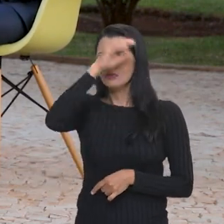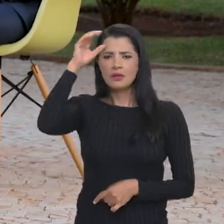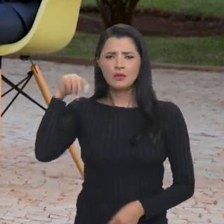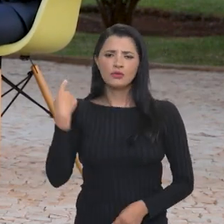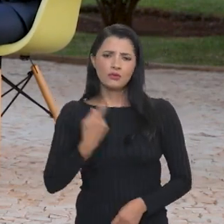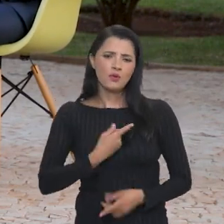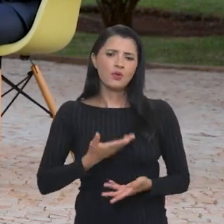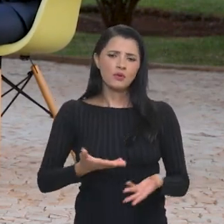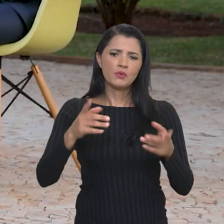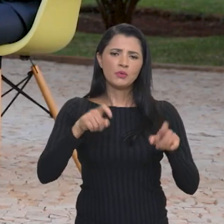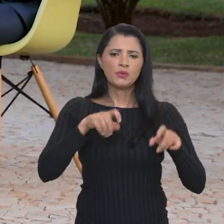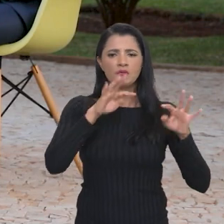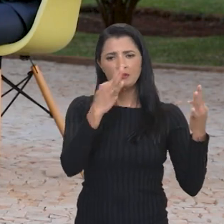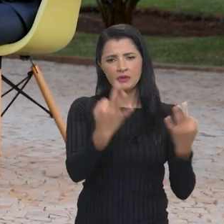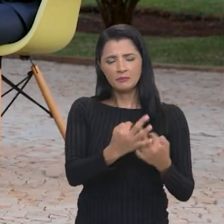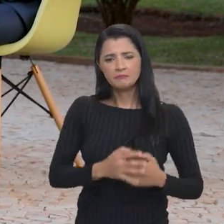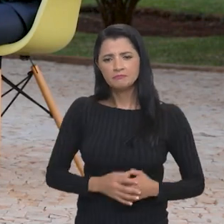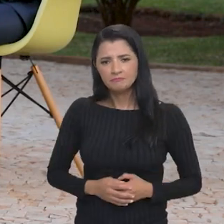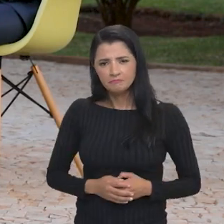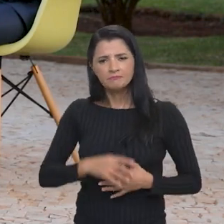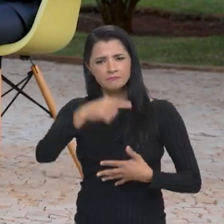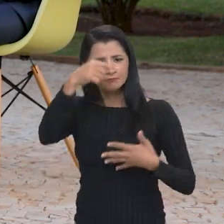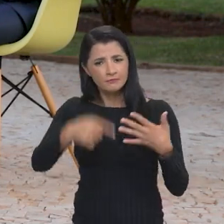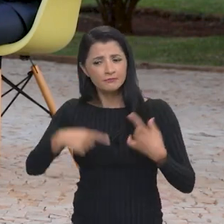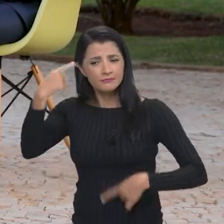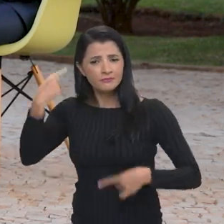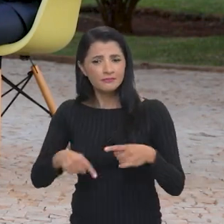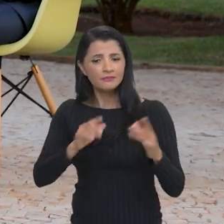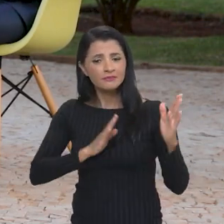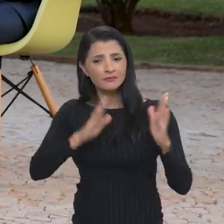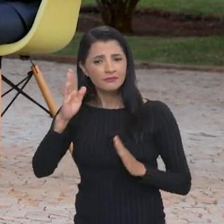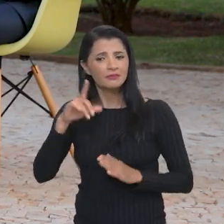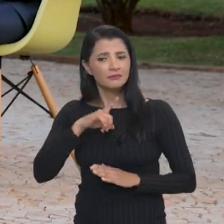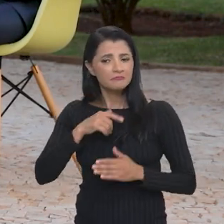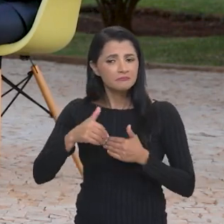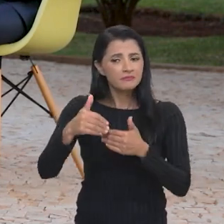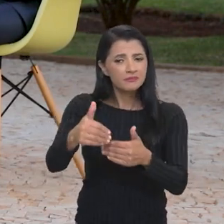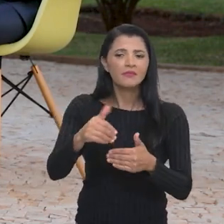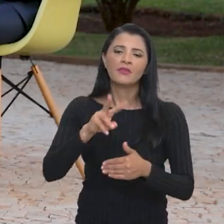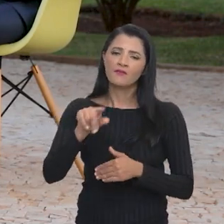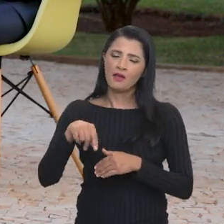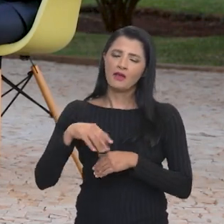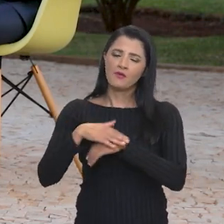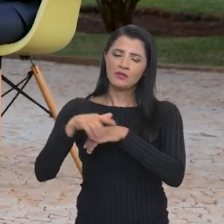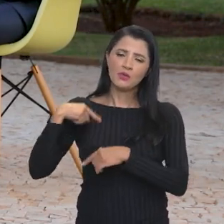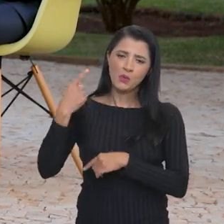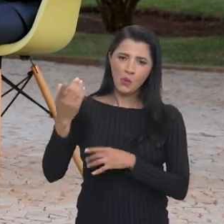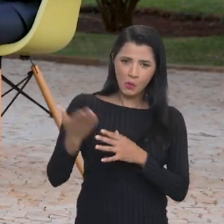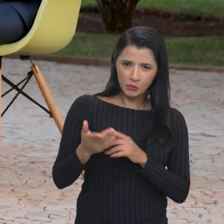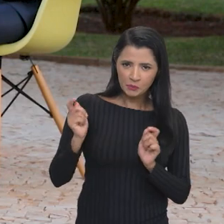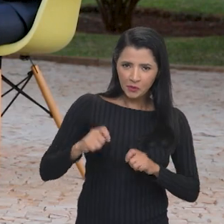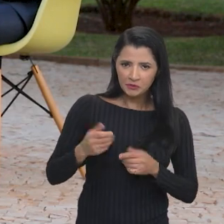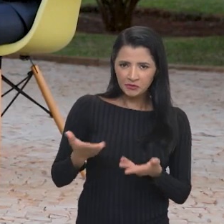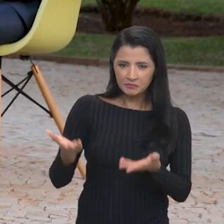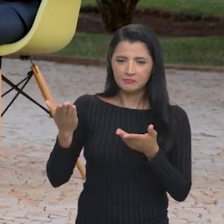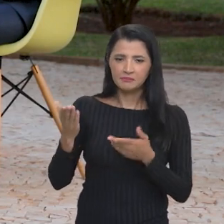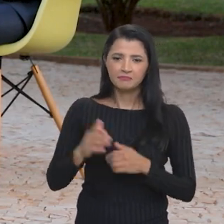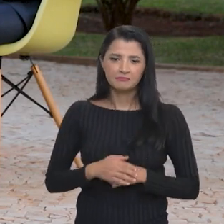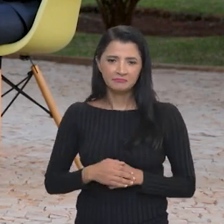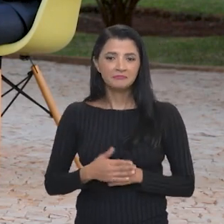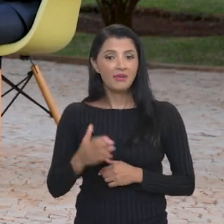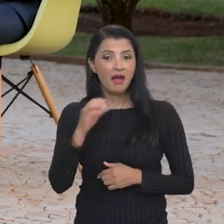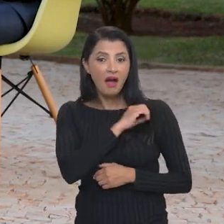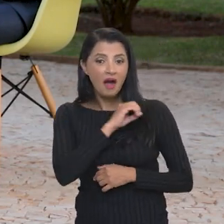da agricultura familiar. E sobre todas essas políticas e as previsões que temos por aí, a gente vai conversar no próximo bloco, pode ser? Pode ser.